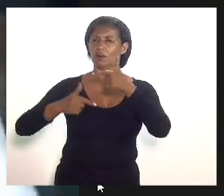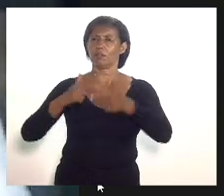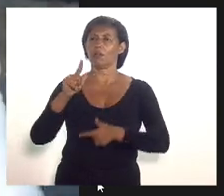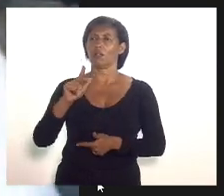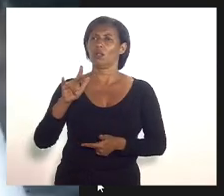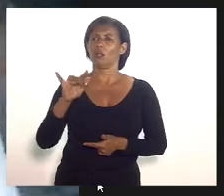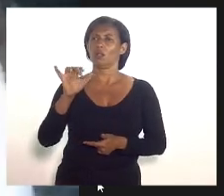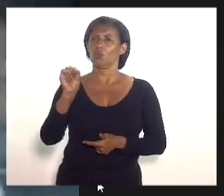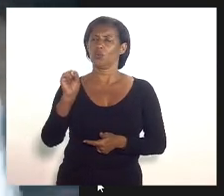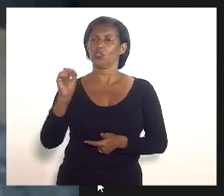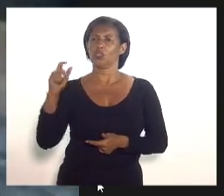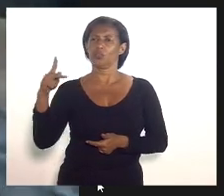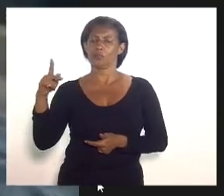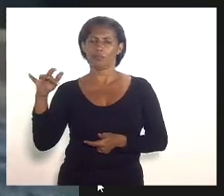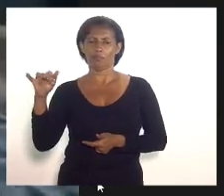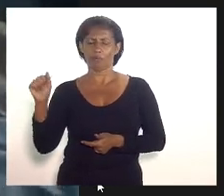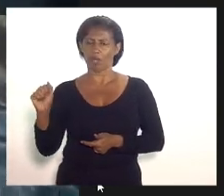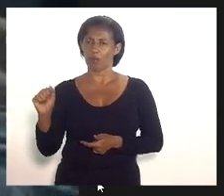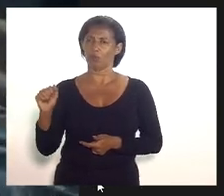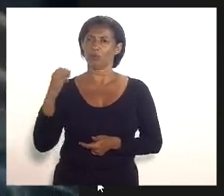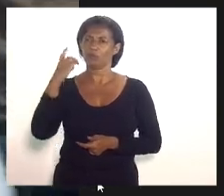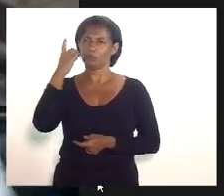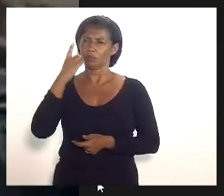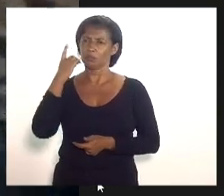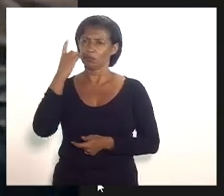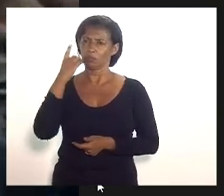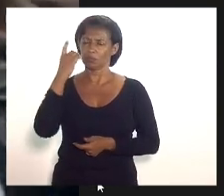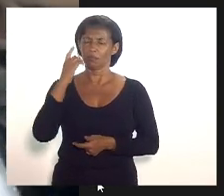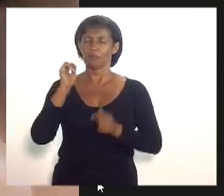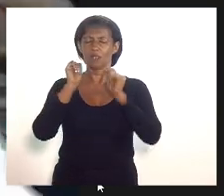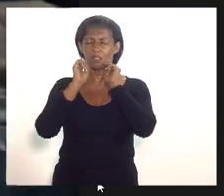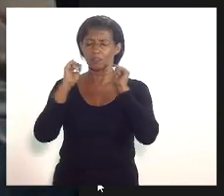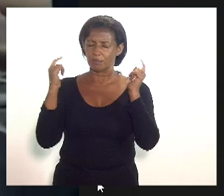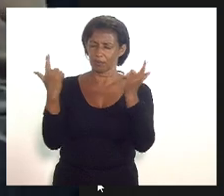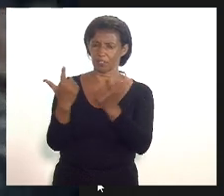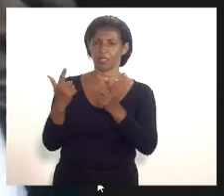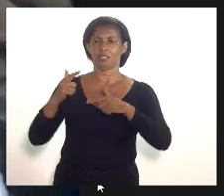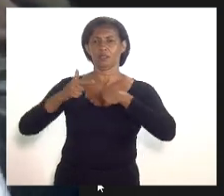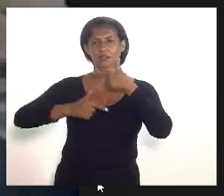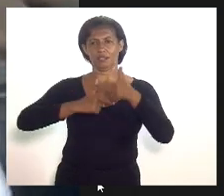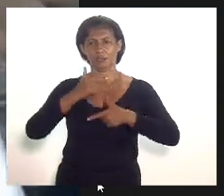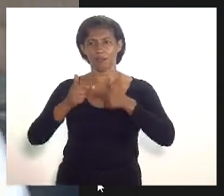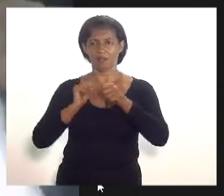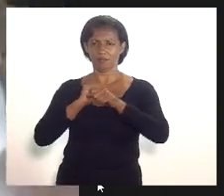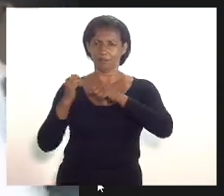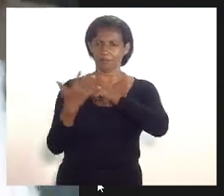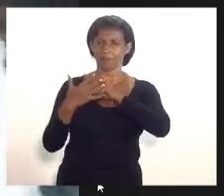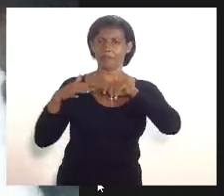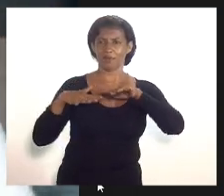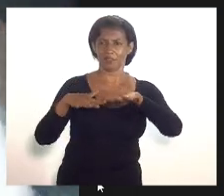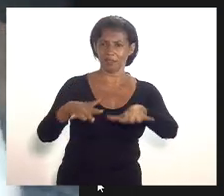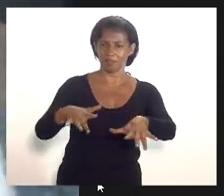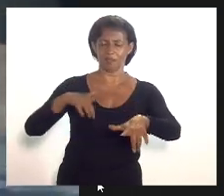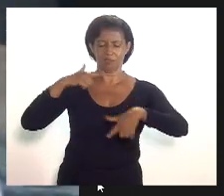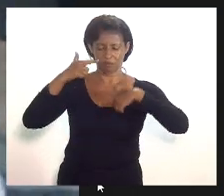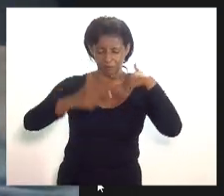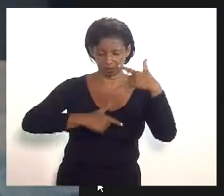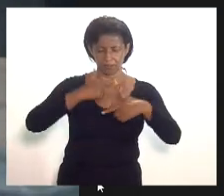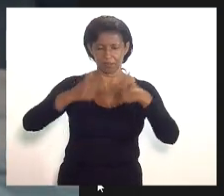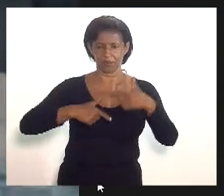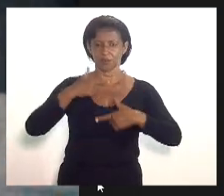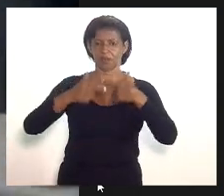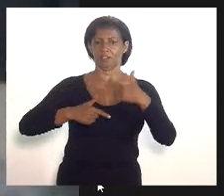que é um defensor da causa dizendo que mesmo a Assembleia Legislativa trabalhando em tempos de pandemia atualmente como temos feito